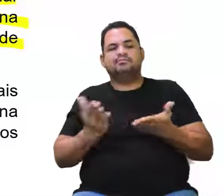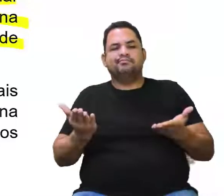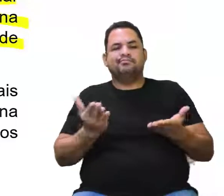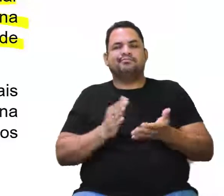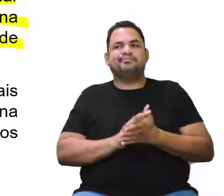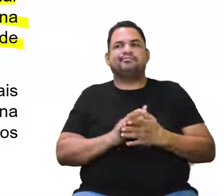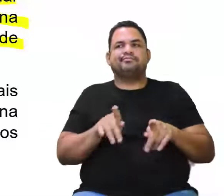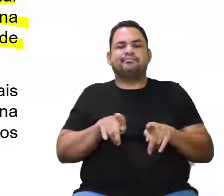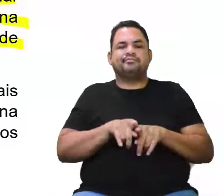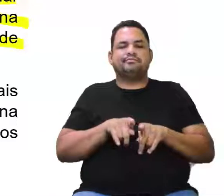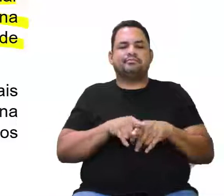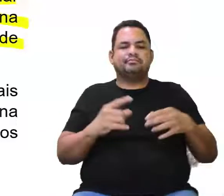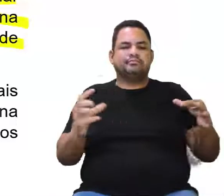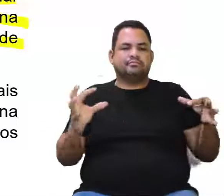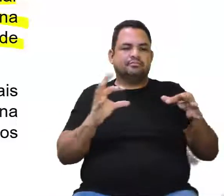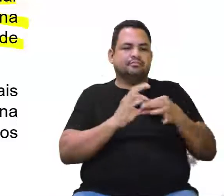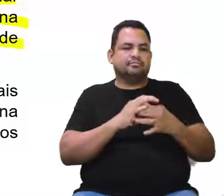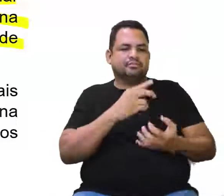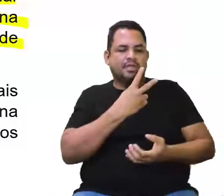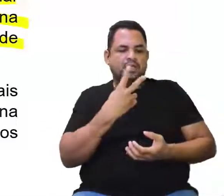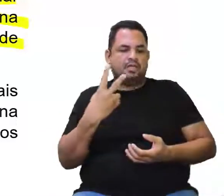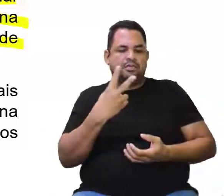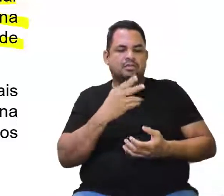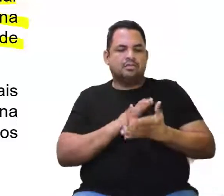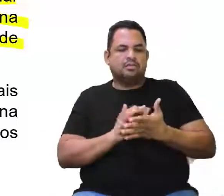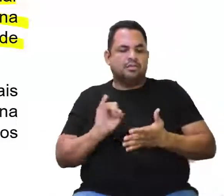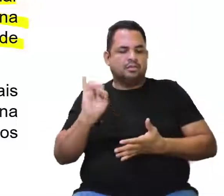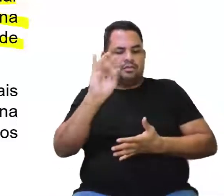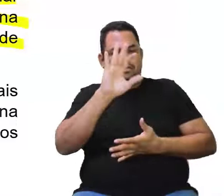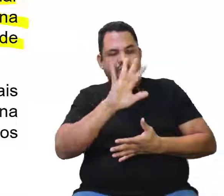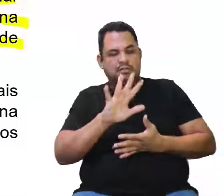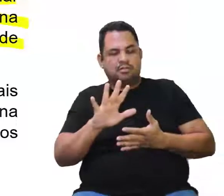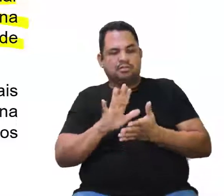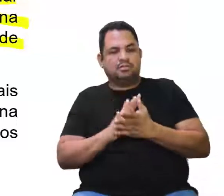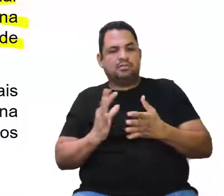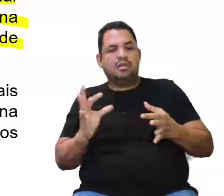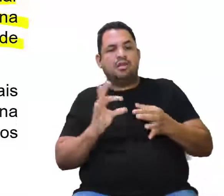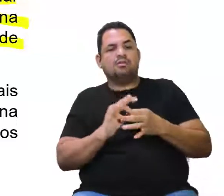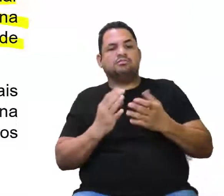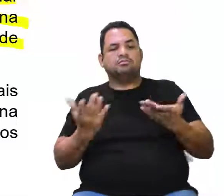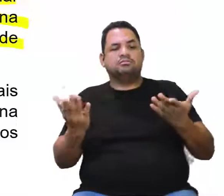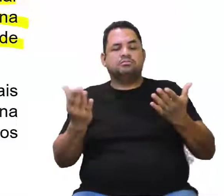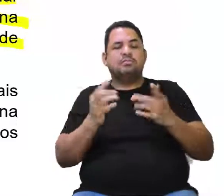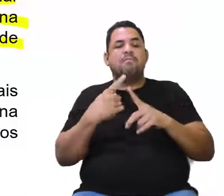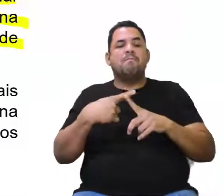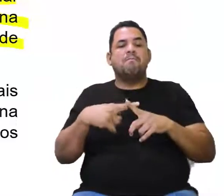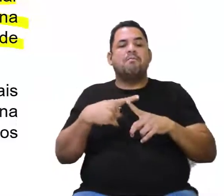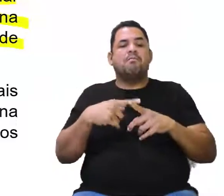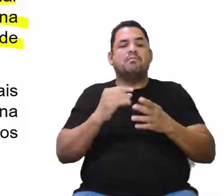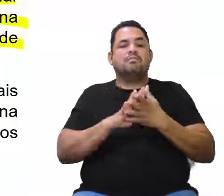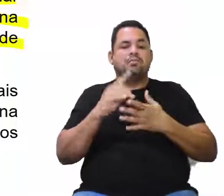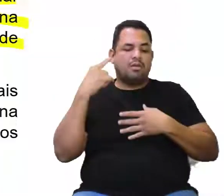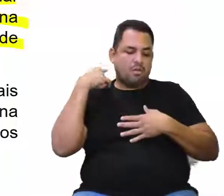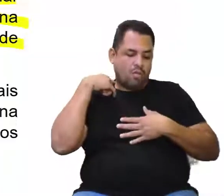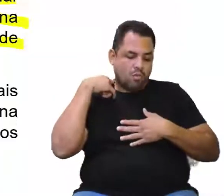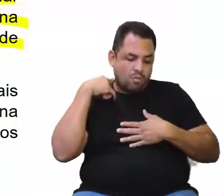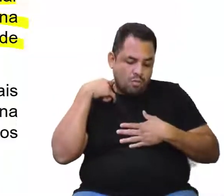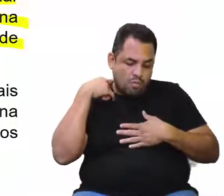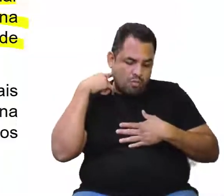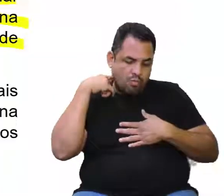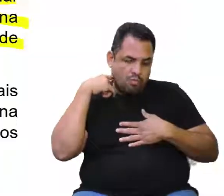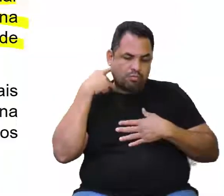que o risco vai estar associado da segunda imagem diante e ele está associado justamente porque há inclinação do